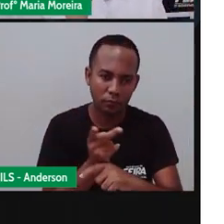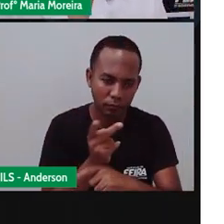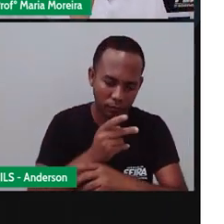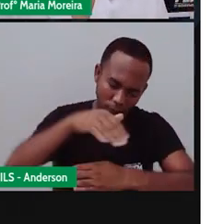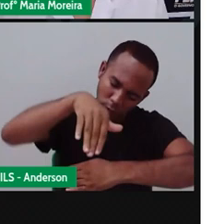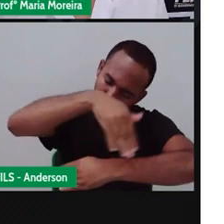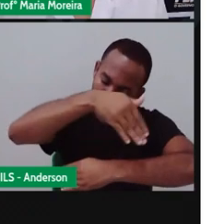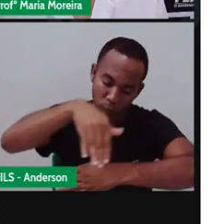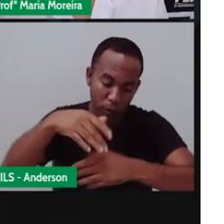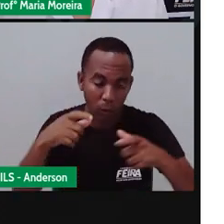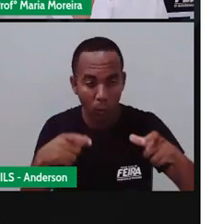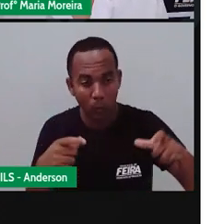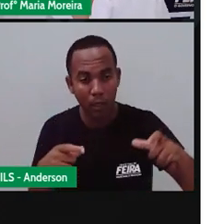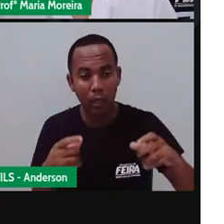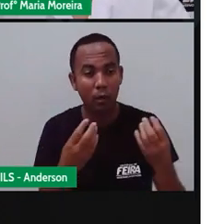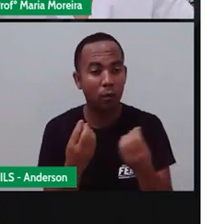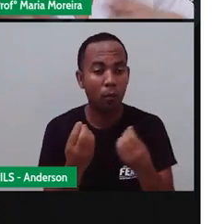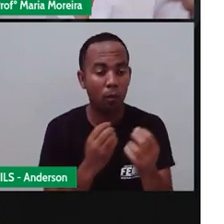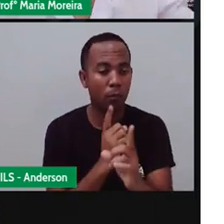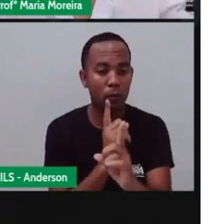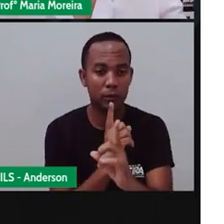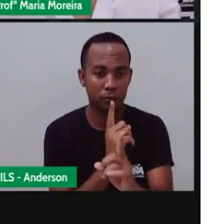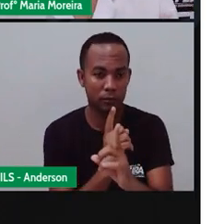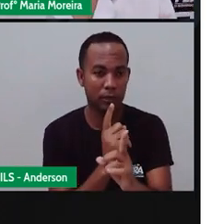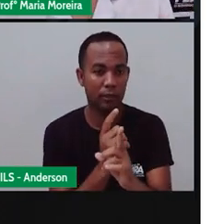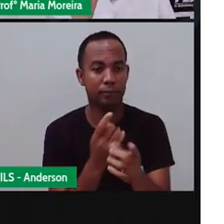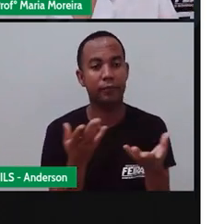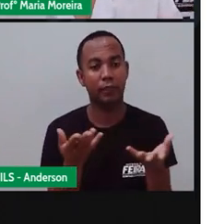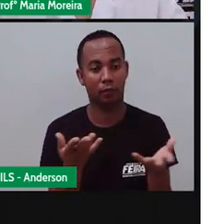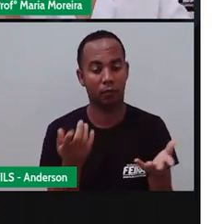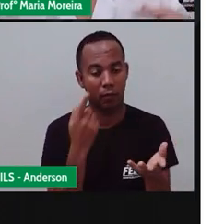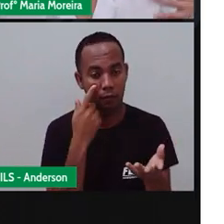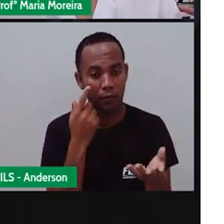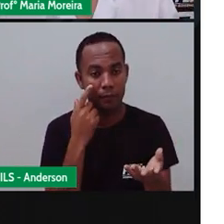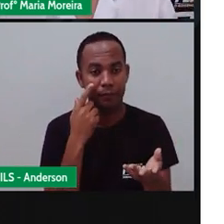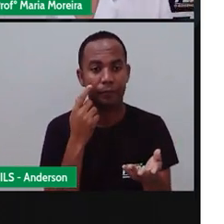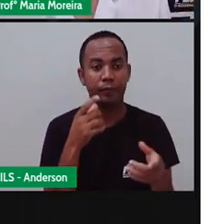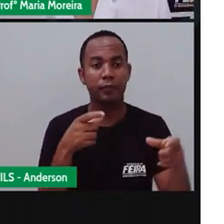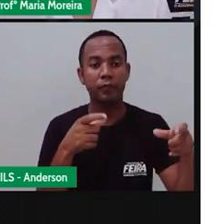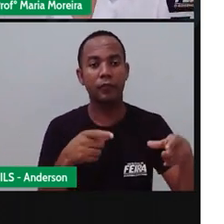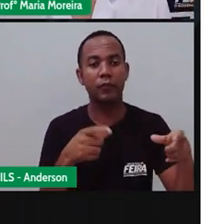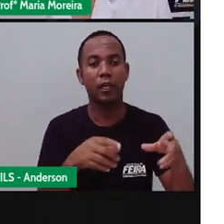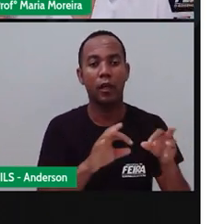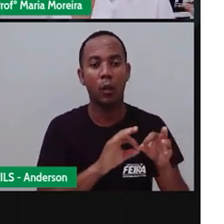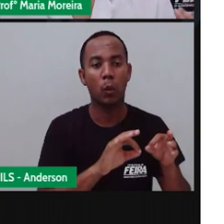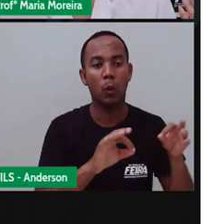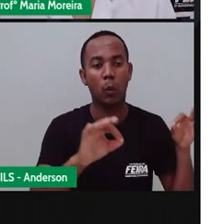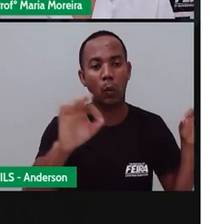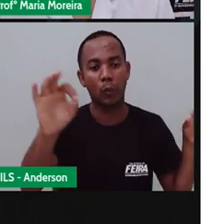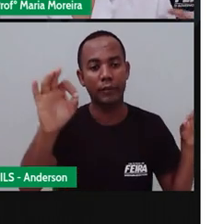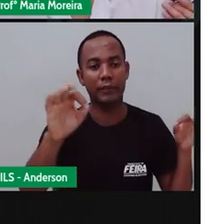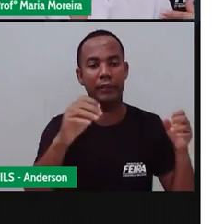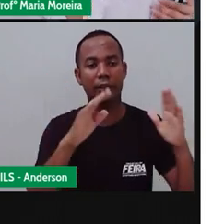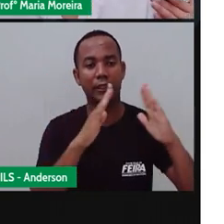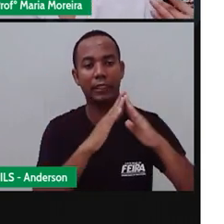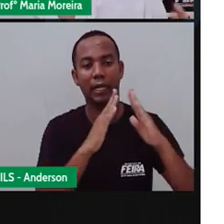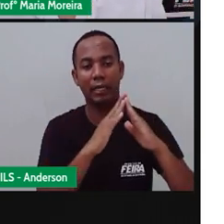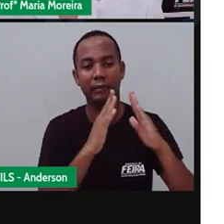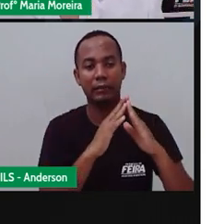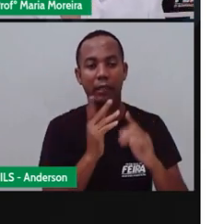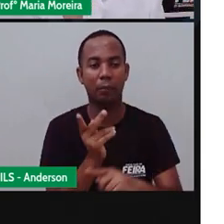público, quando a gente está em locais abertos, locais longe de casa, a gente precisa aprender o que? A se